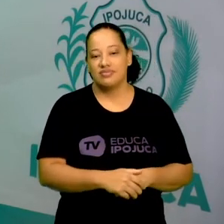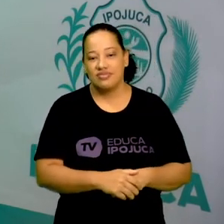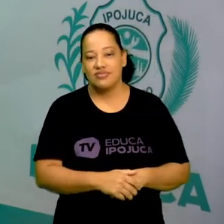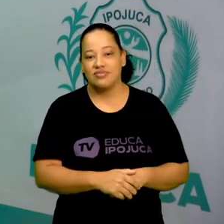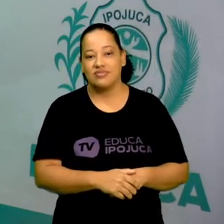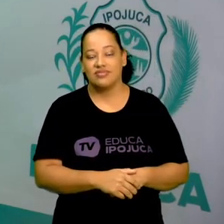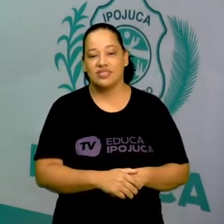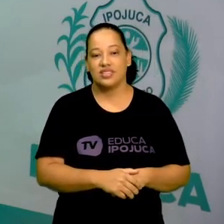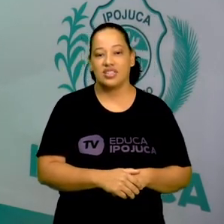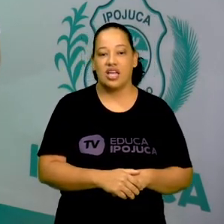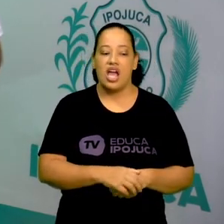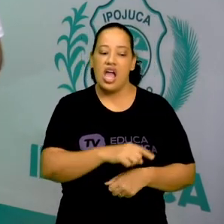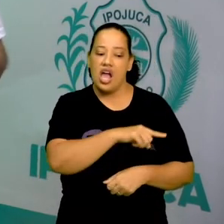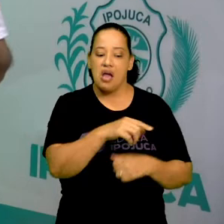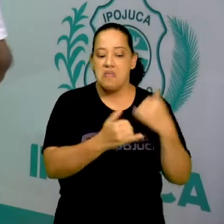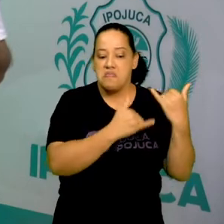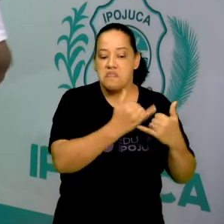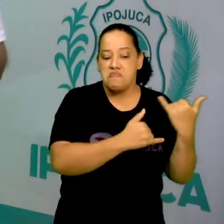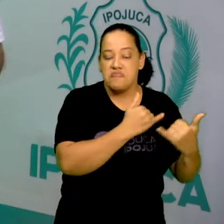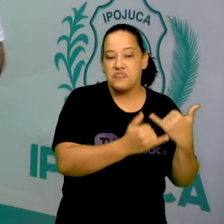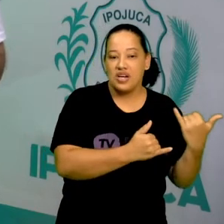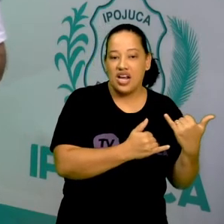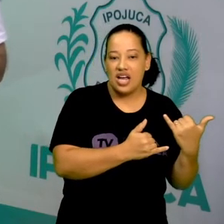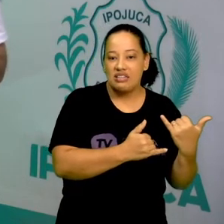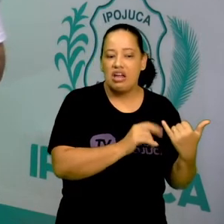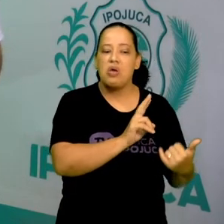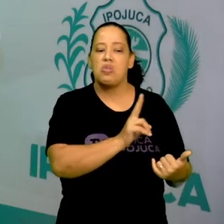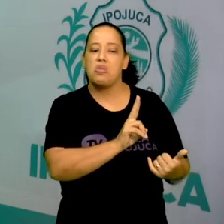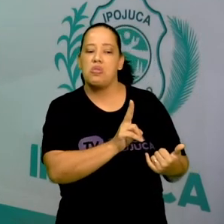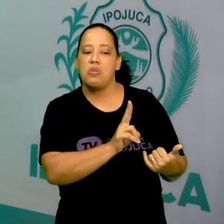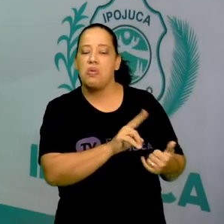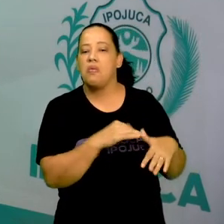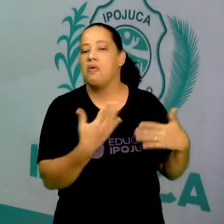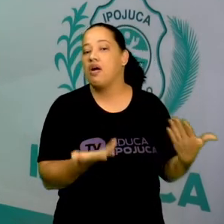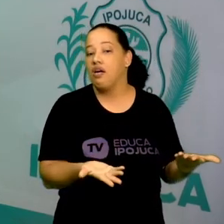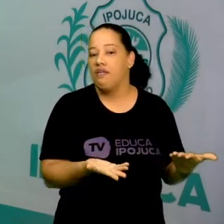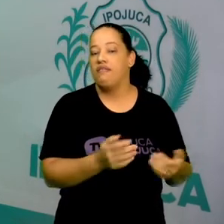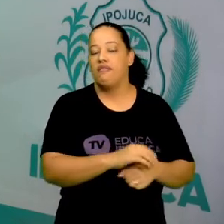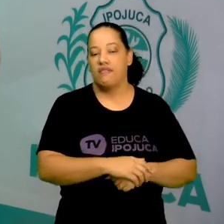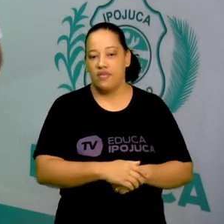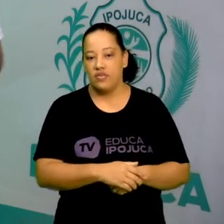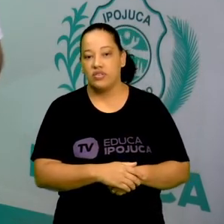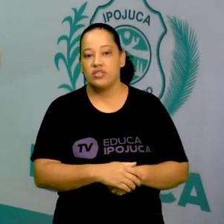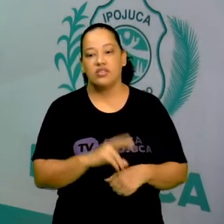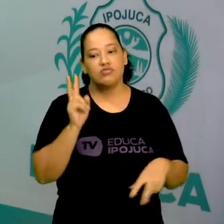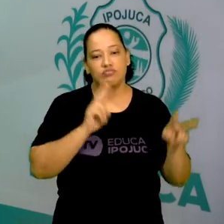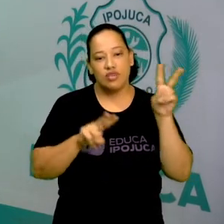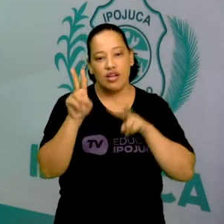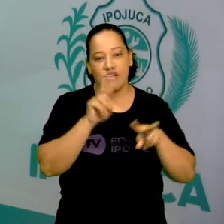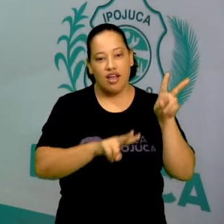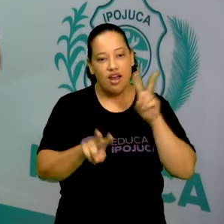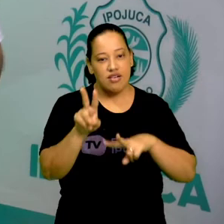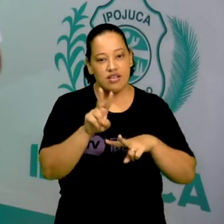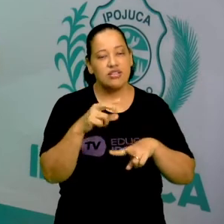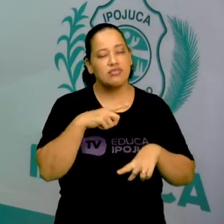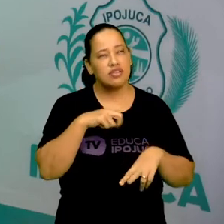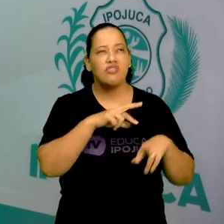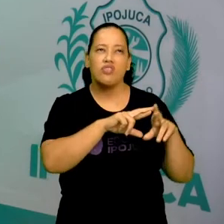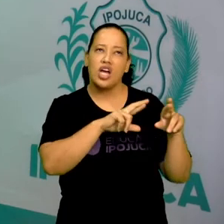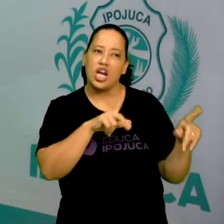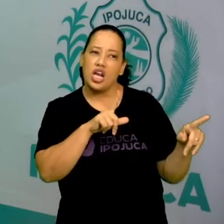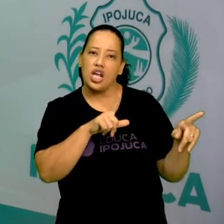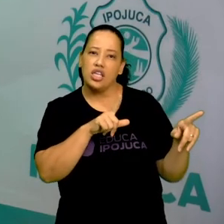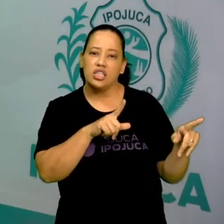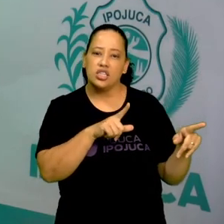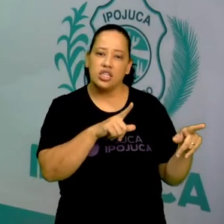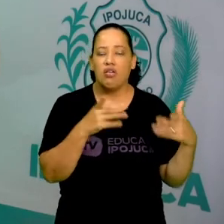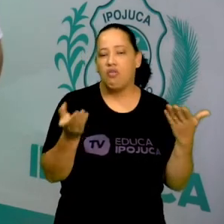Como essas brincadeiras eram chamadas? Então, analise se há diferenças de